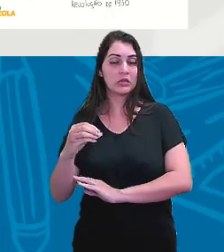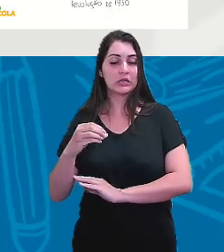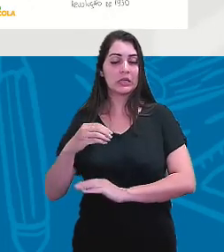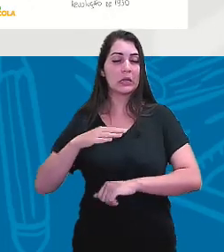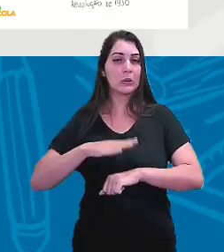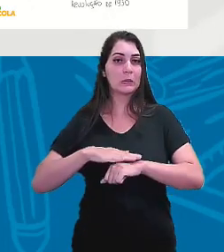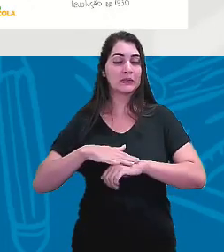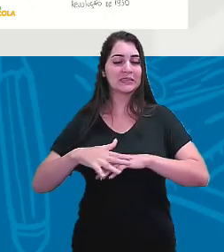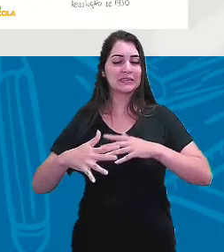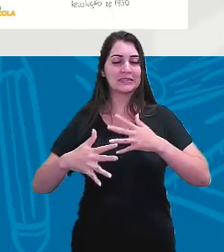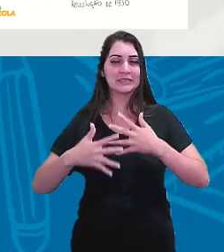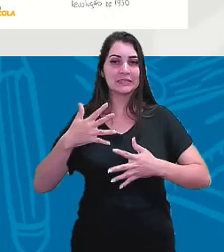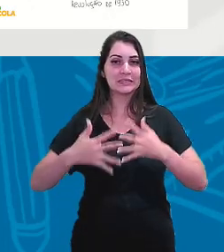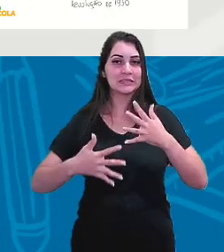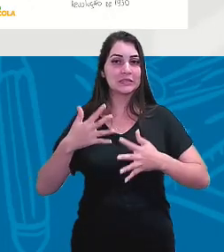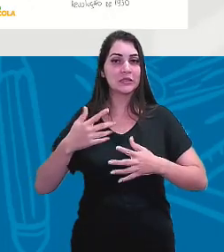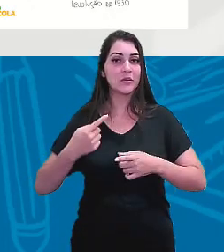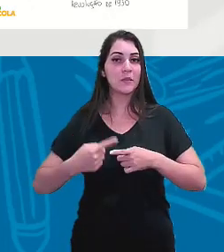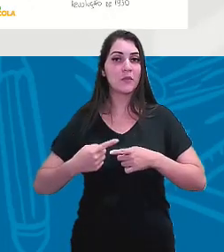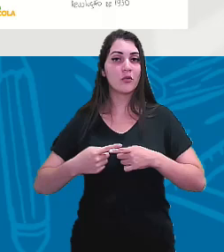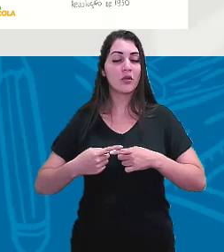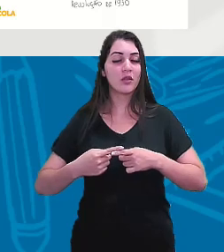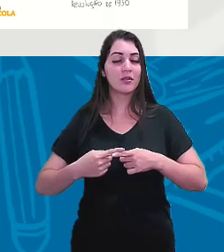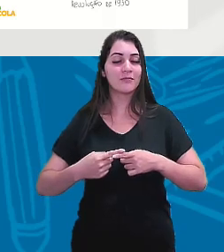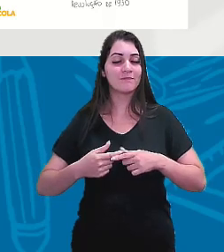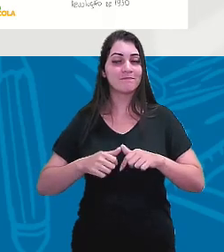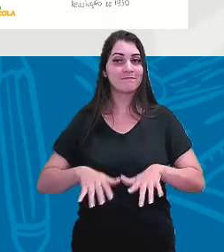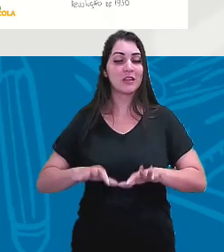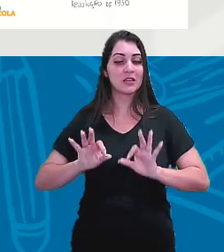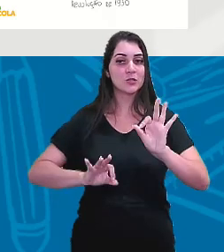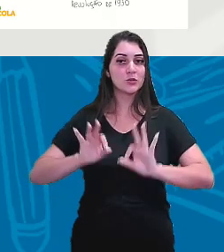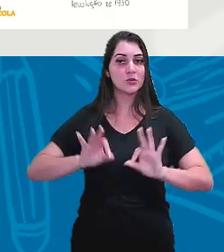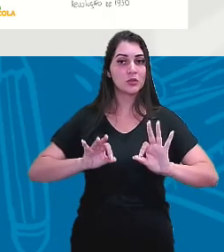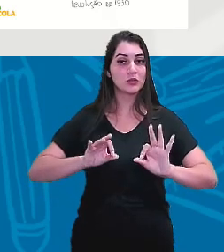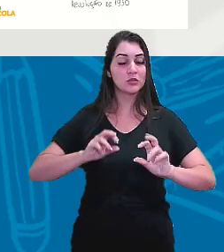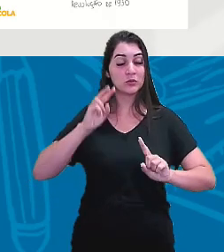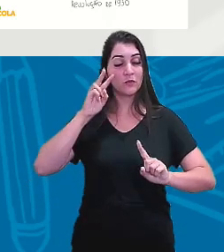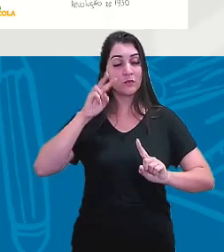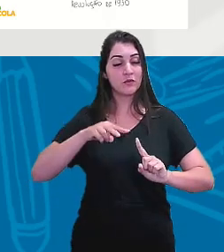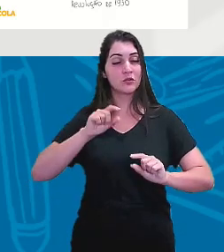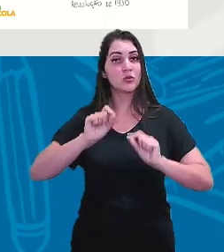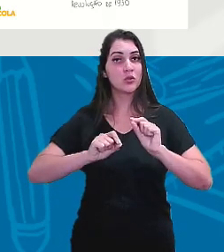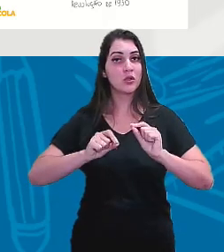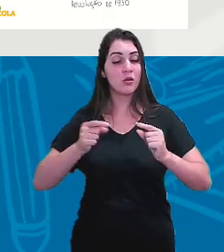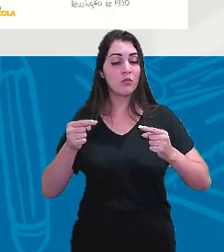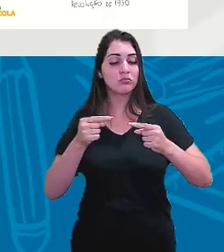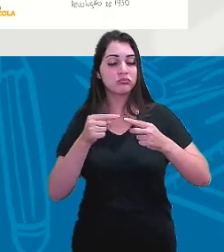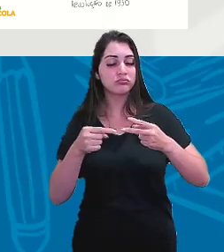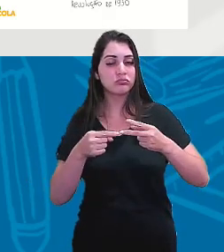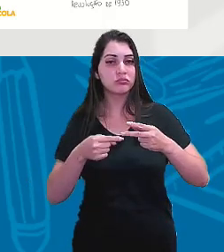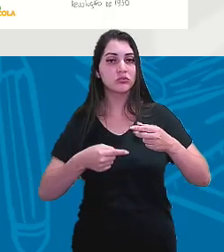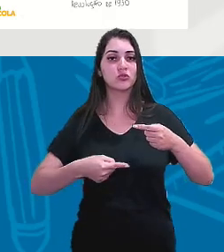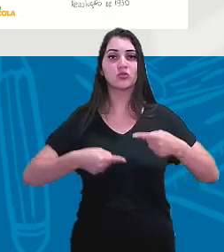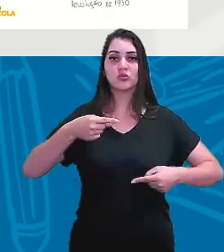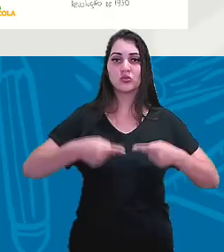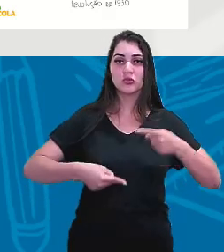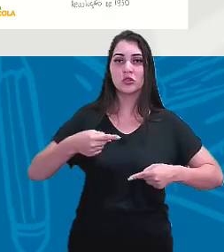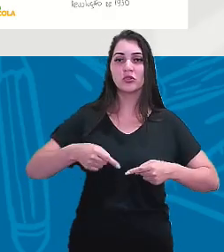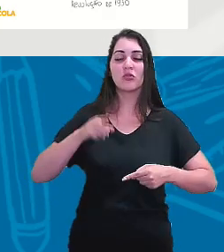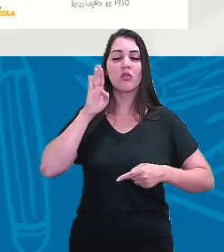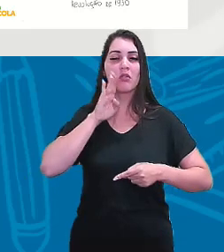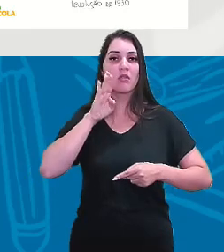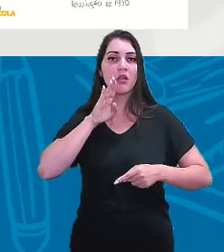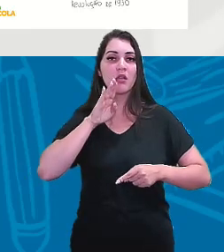conturbado, porque está se organizando do ponto de vista jurídico, legal, do ponto de vista social,